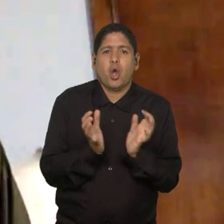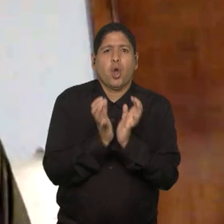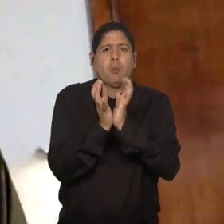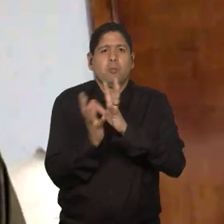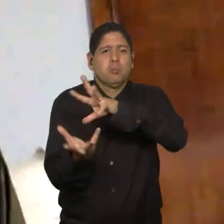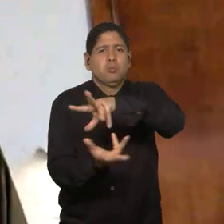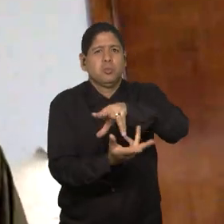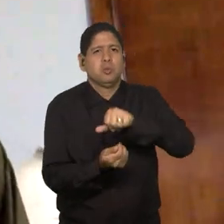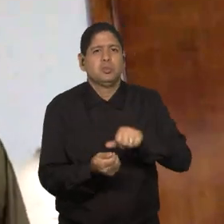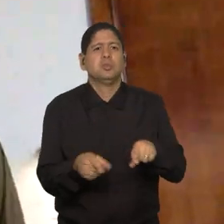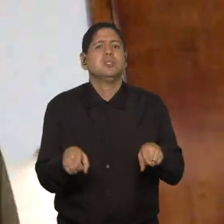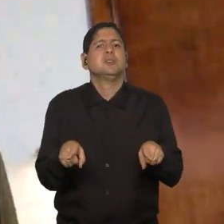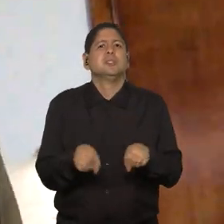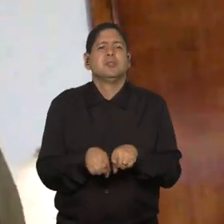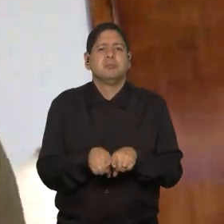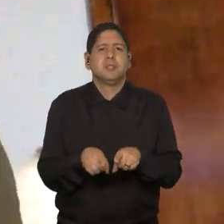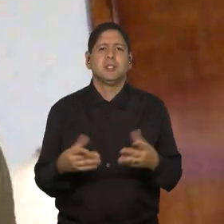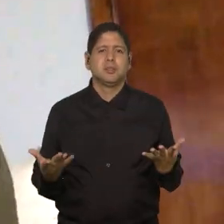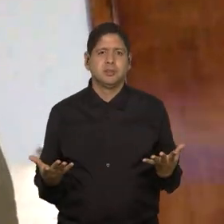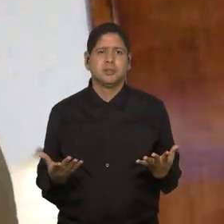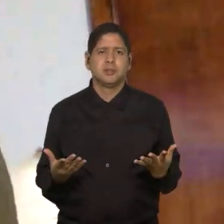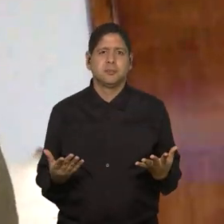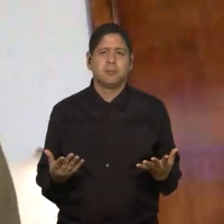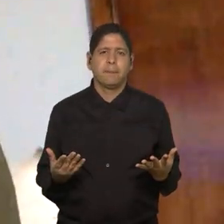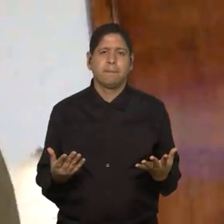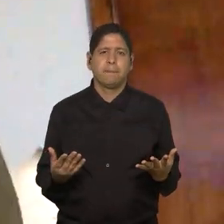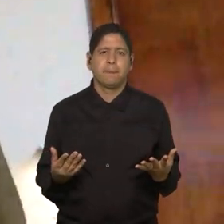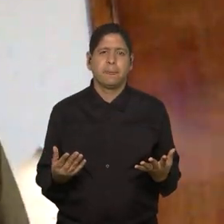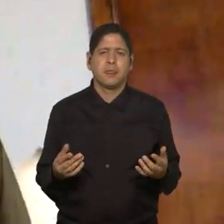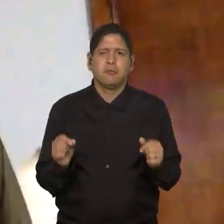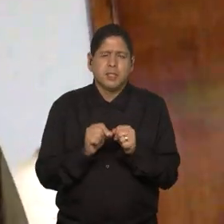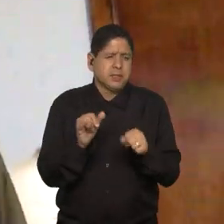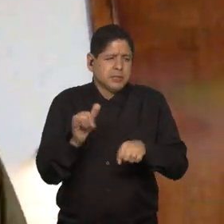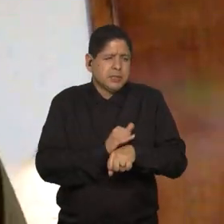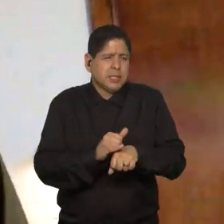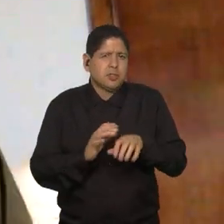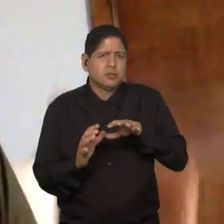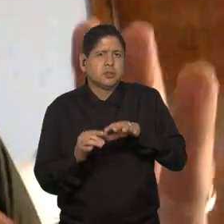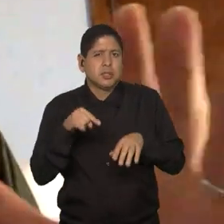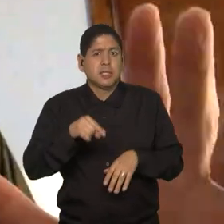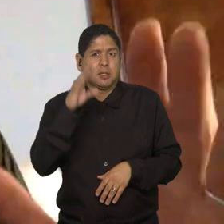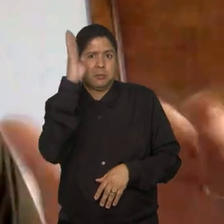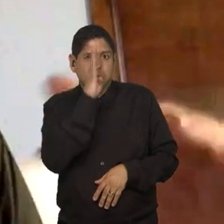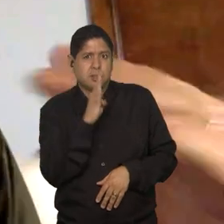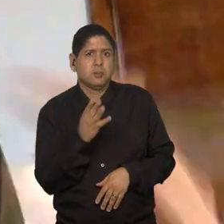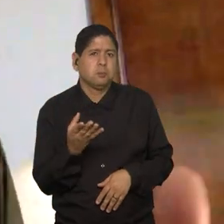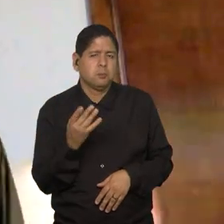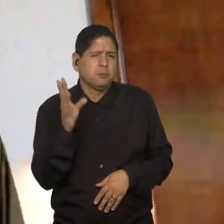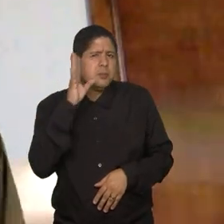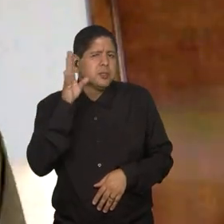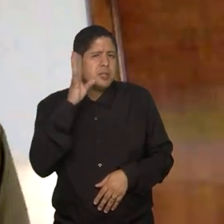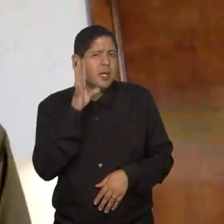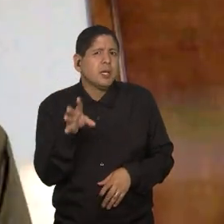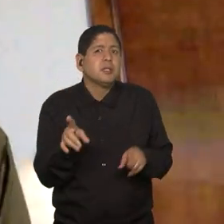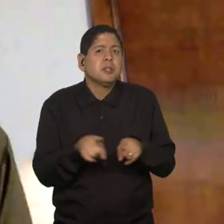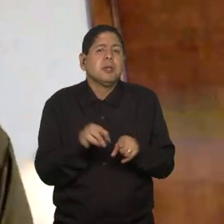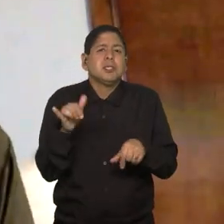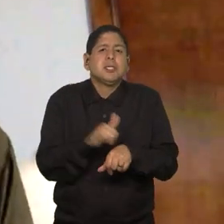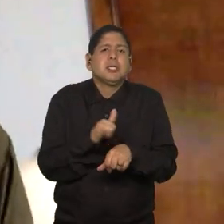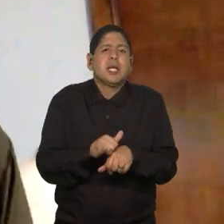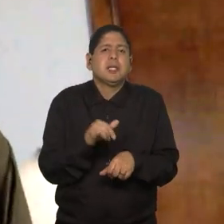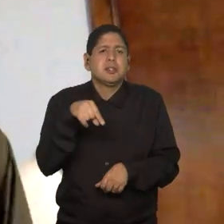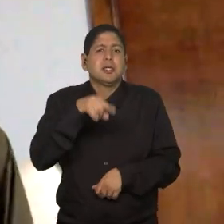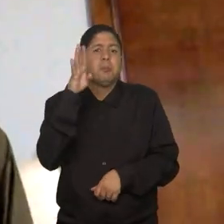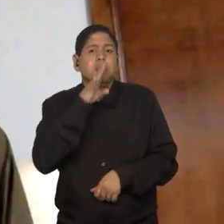uma estratégia nacional, de pensar... E o que é a estratégia nacional,